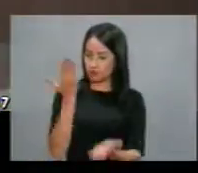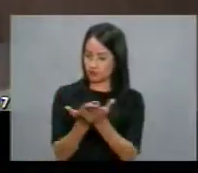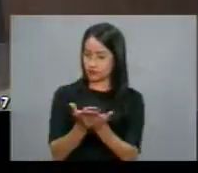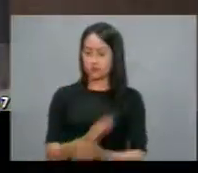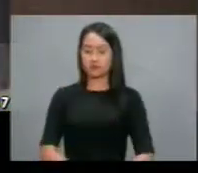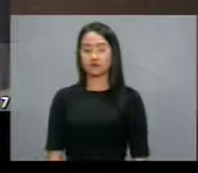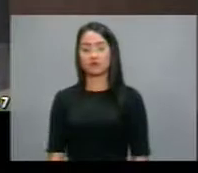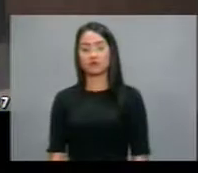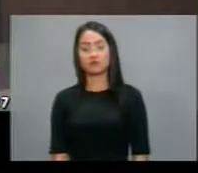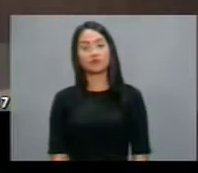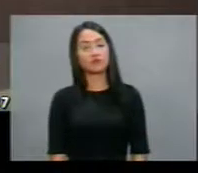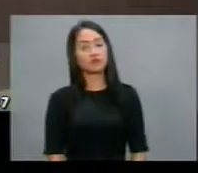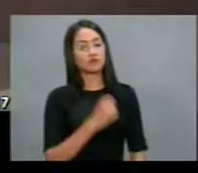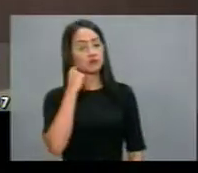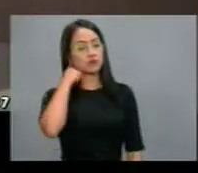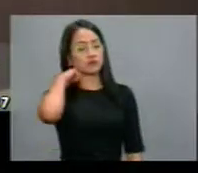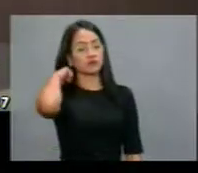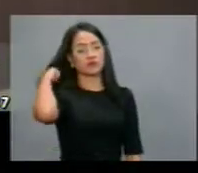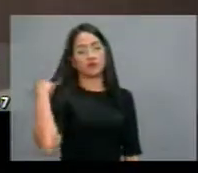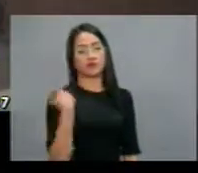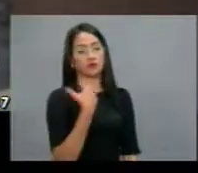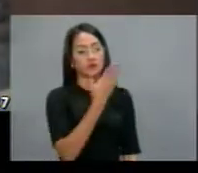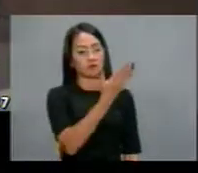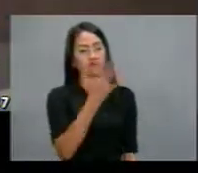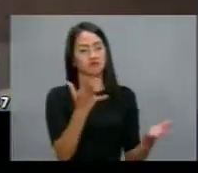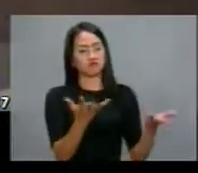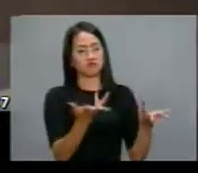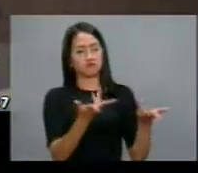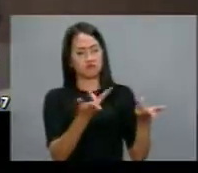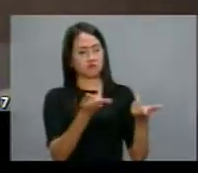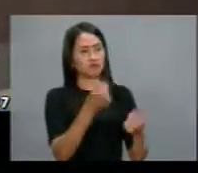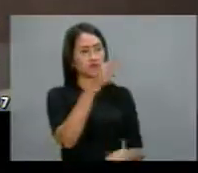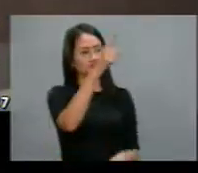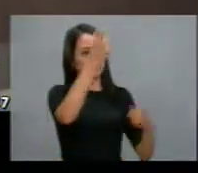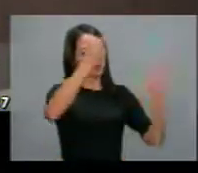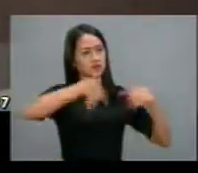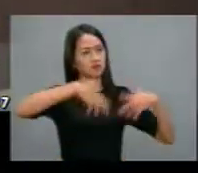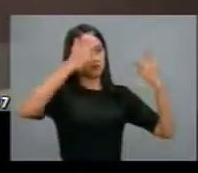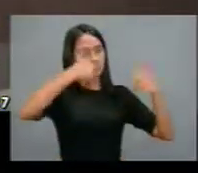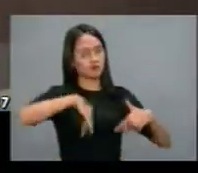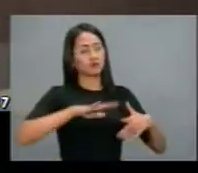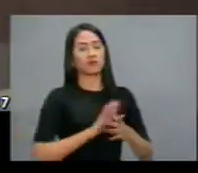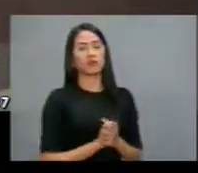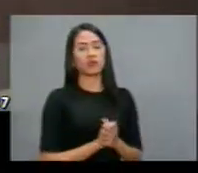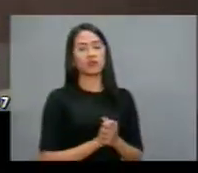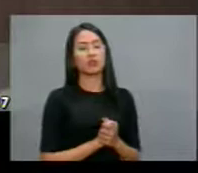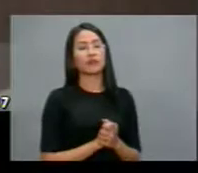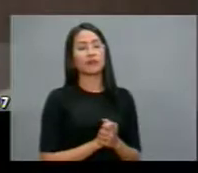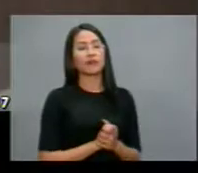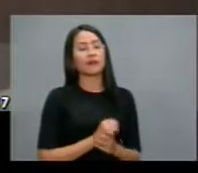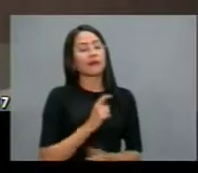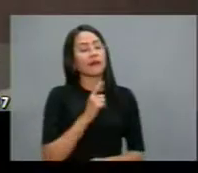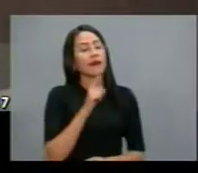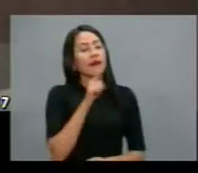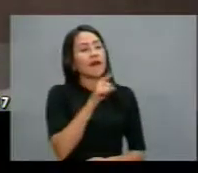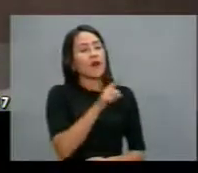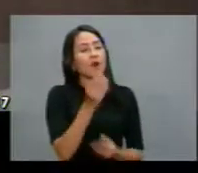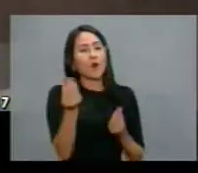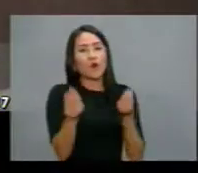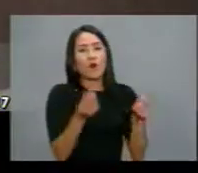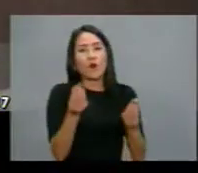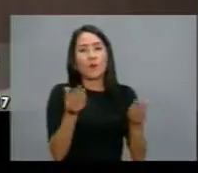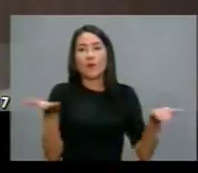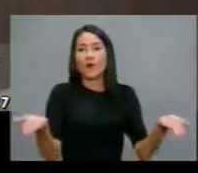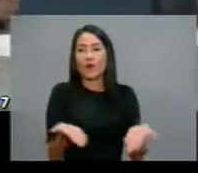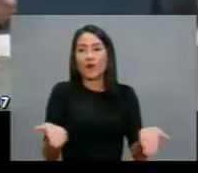Vossa Excelência faz com muito brilhantismo uma leitura da situação em